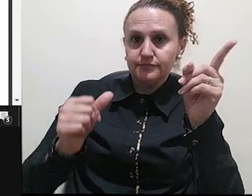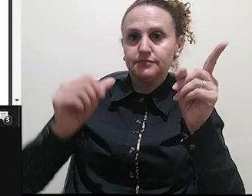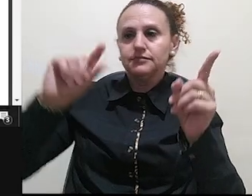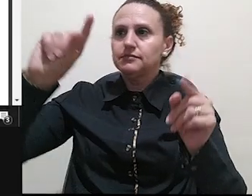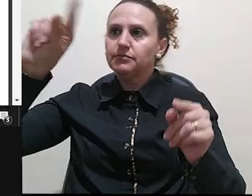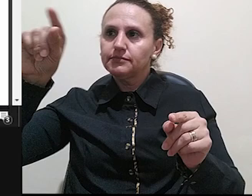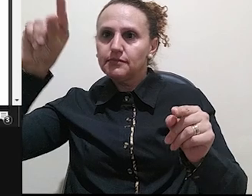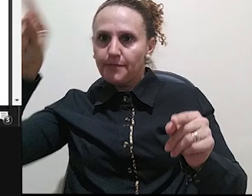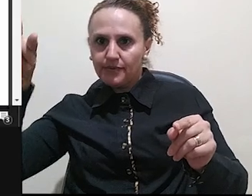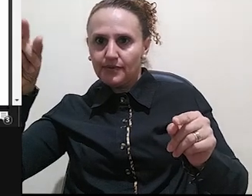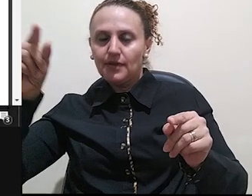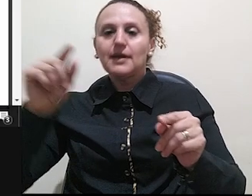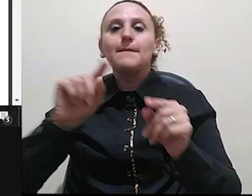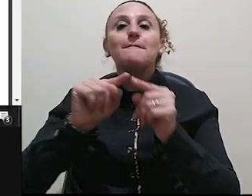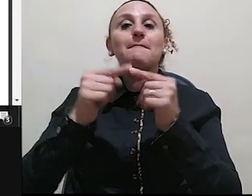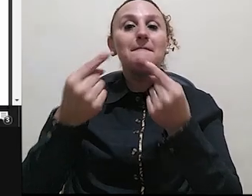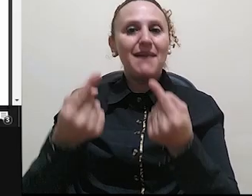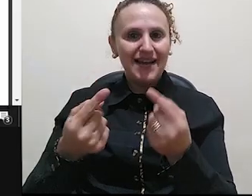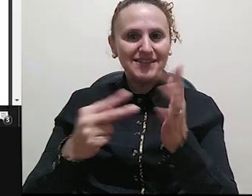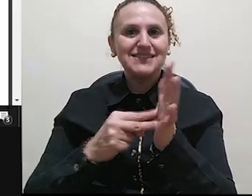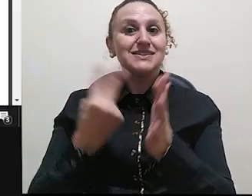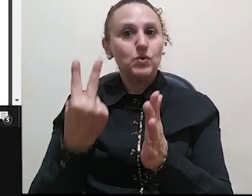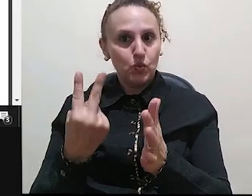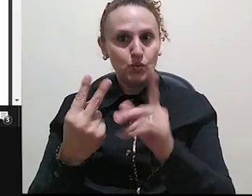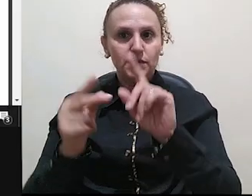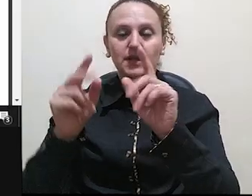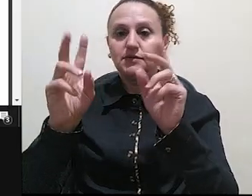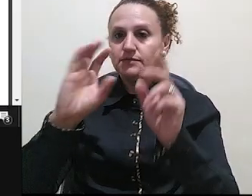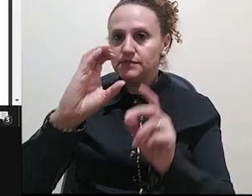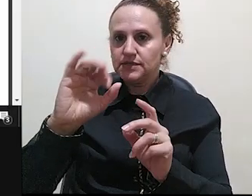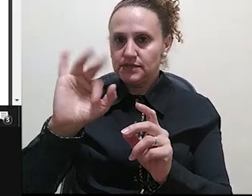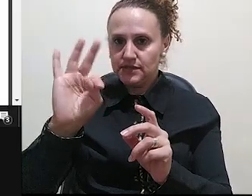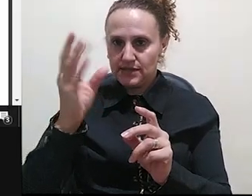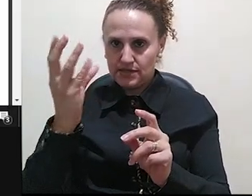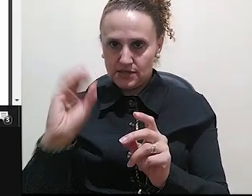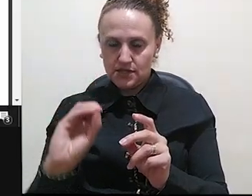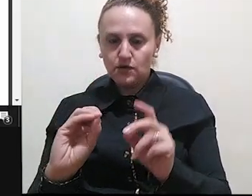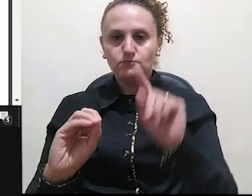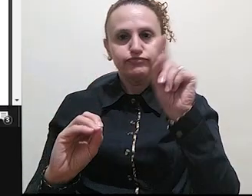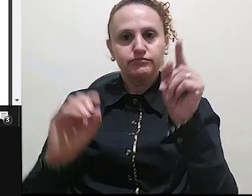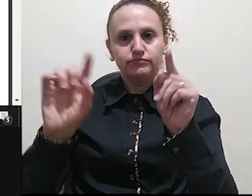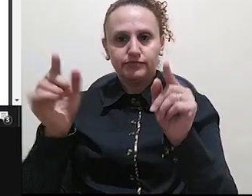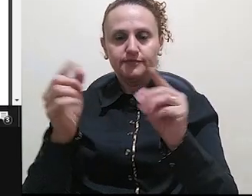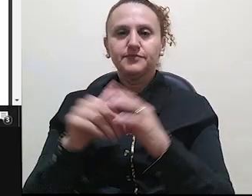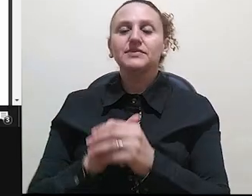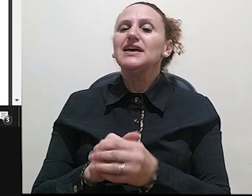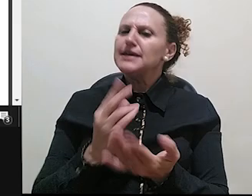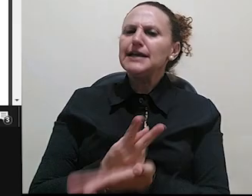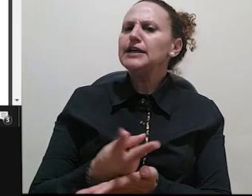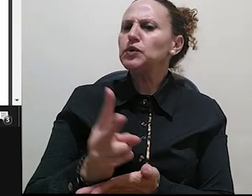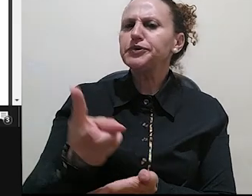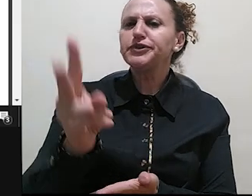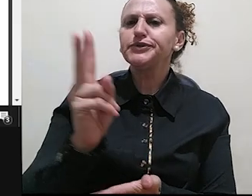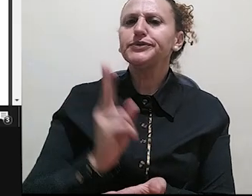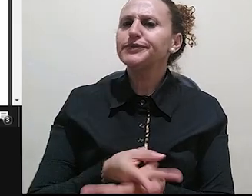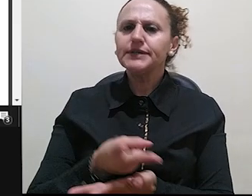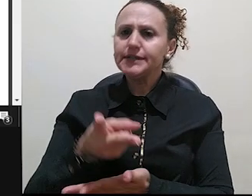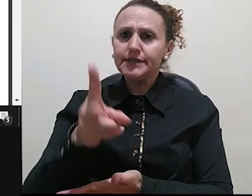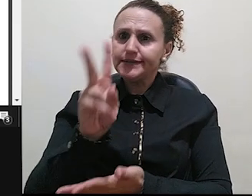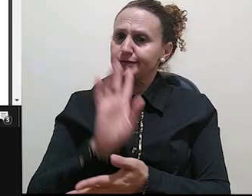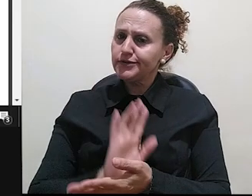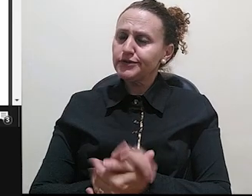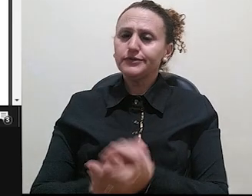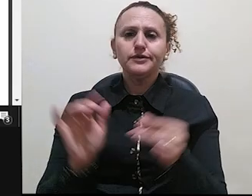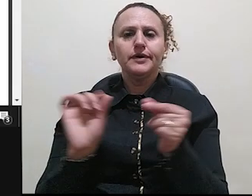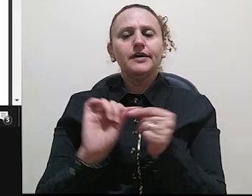cada sessão que tem, e vai mencionando, olhem só, né, agora ele chegou na segunda parte, a segunda parte do